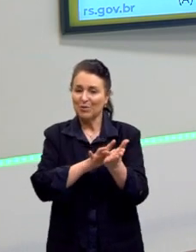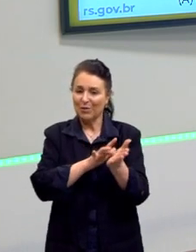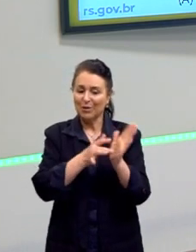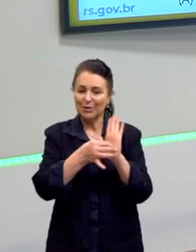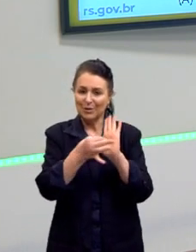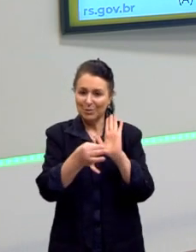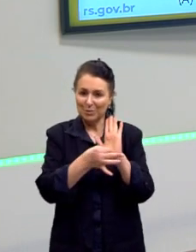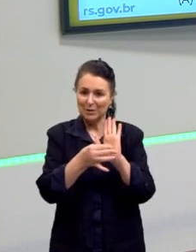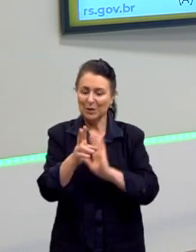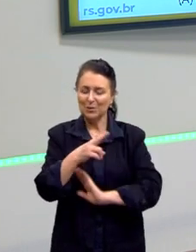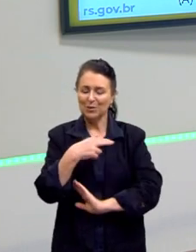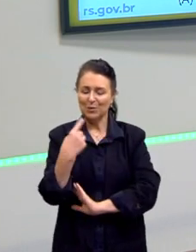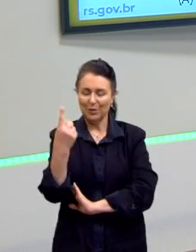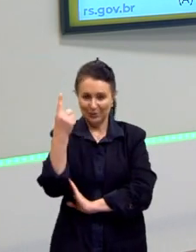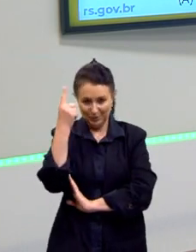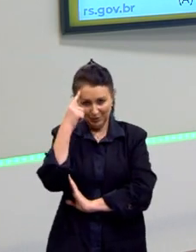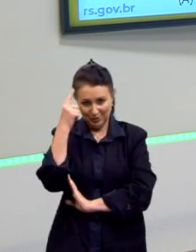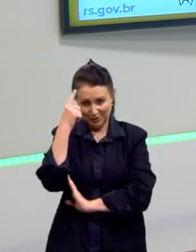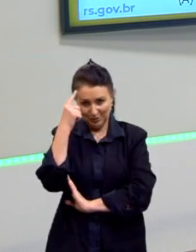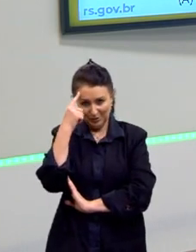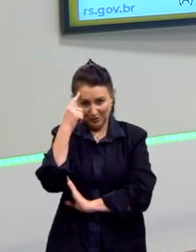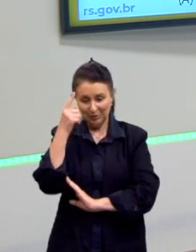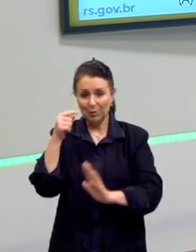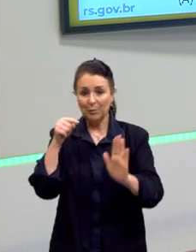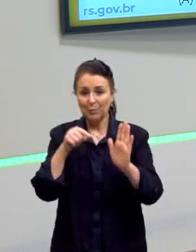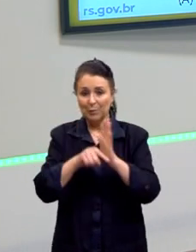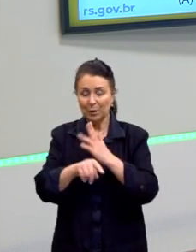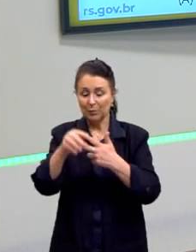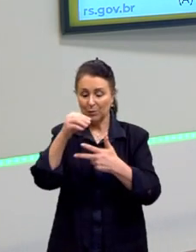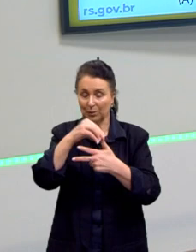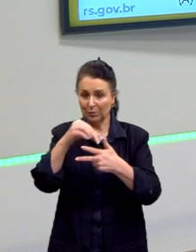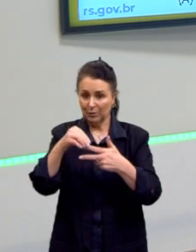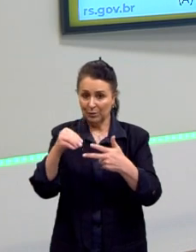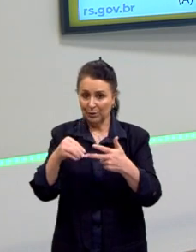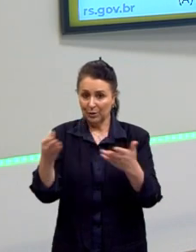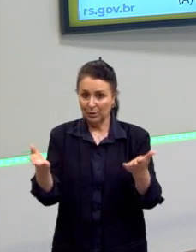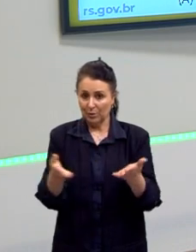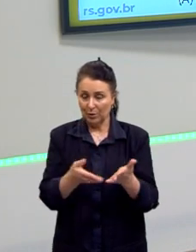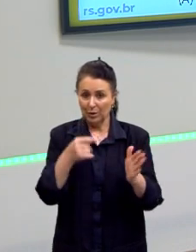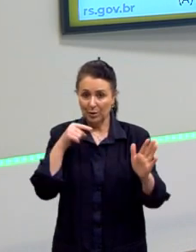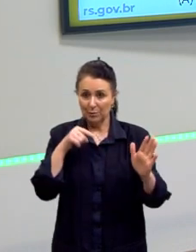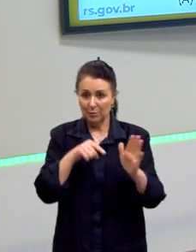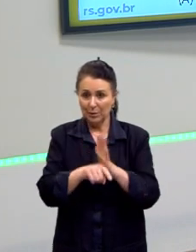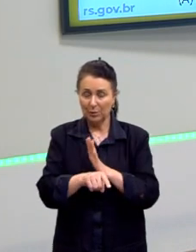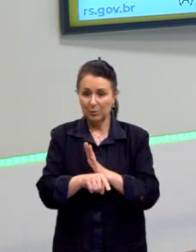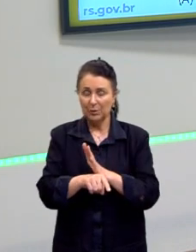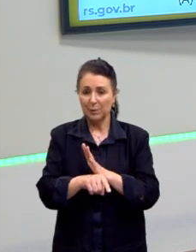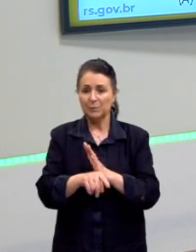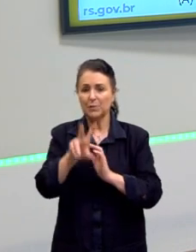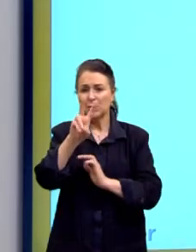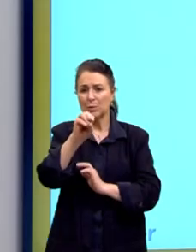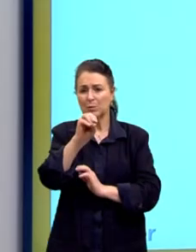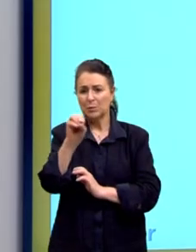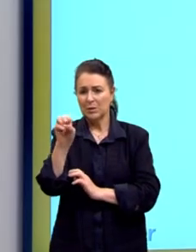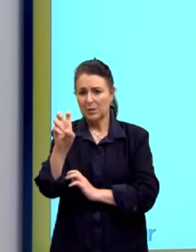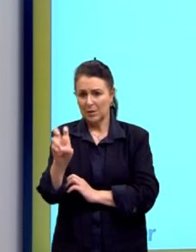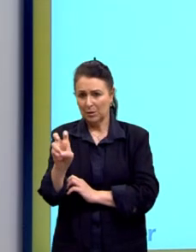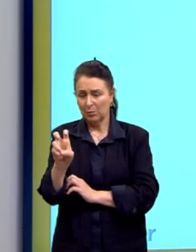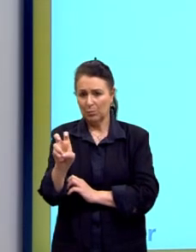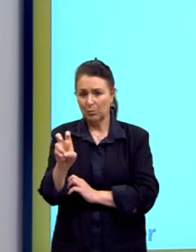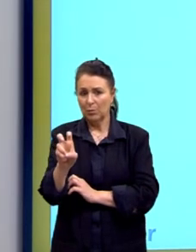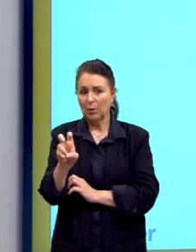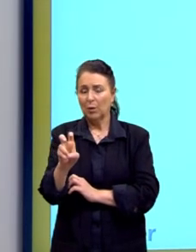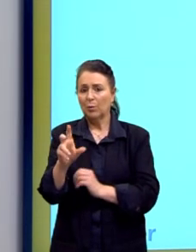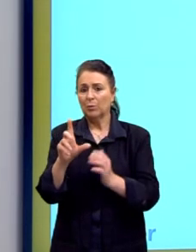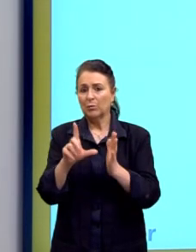a dia e por aí afora. Certo? Então, vamos às nossas questões do Enem. Essa questão é do INAD, de 2005, que assim que você sair do